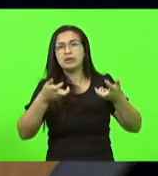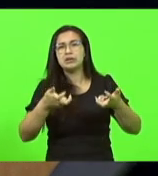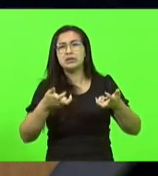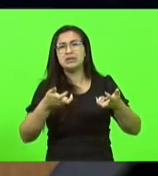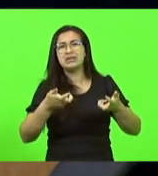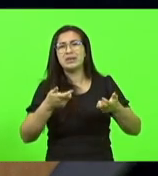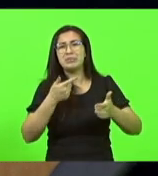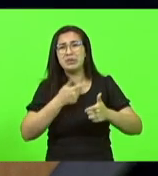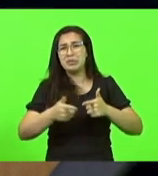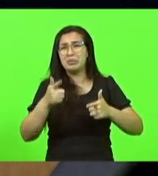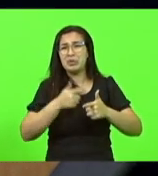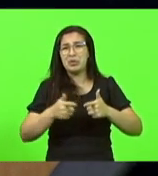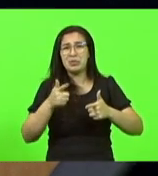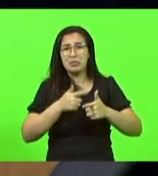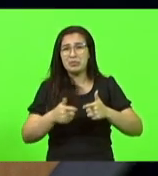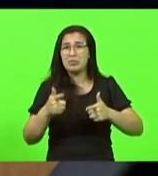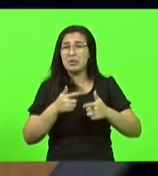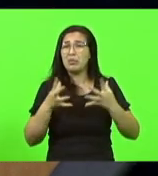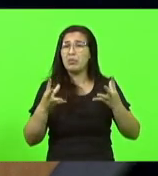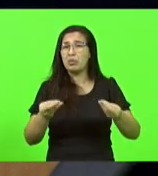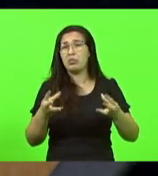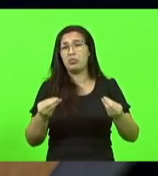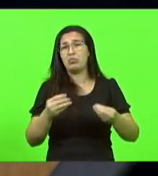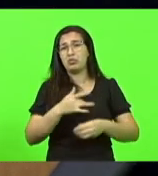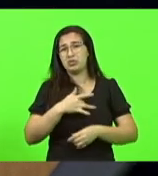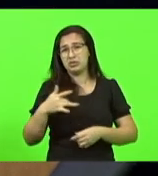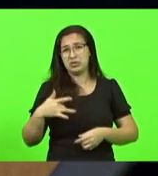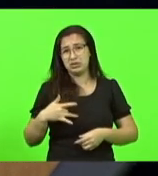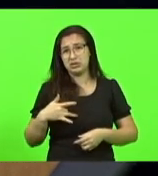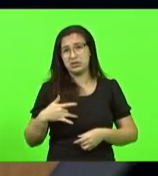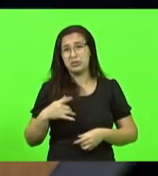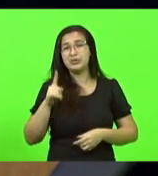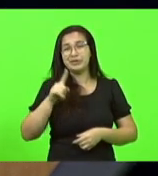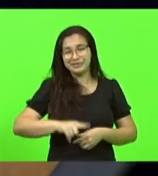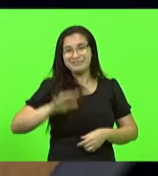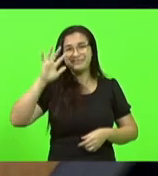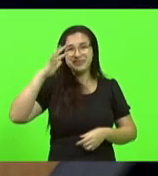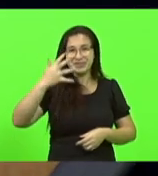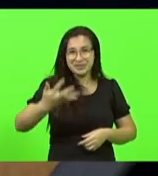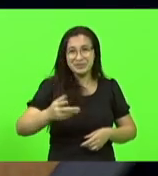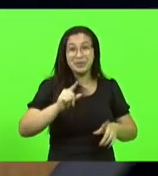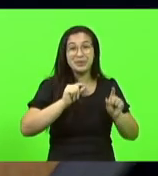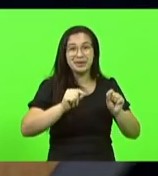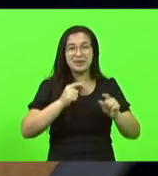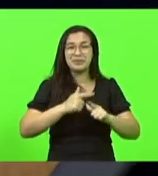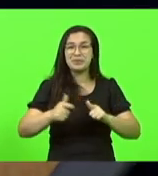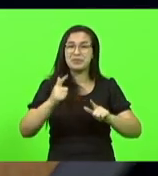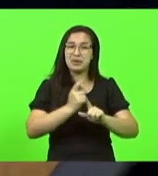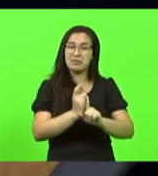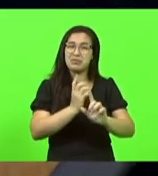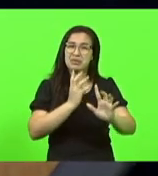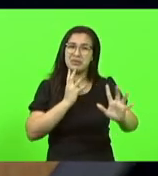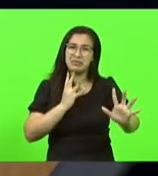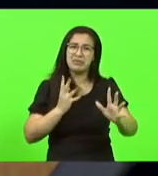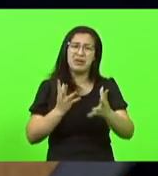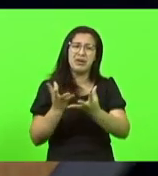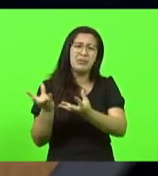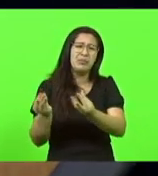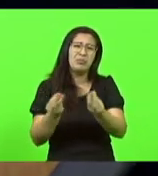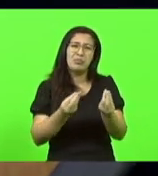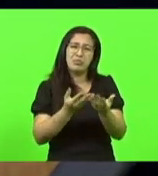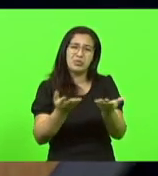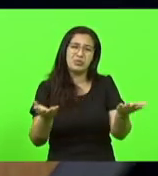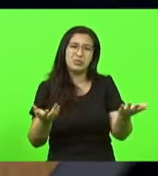da saúde catarinense, que é resolver essa questão das filas que angustiam milhares de